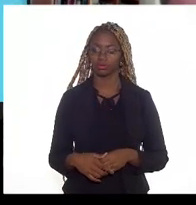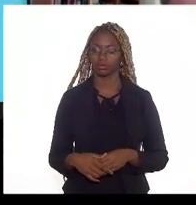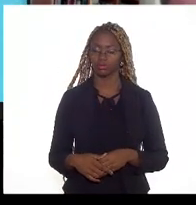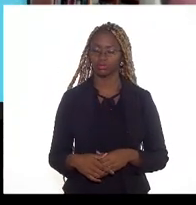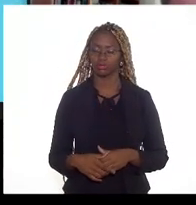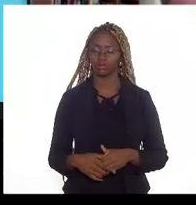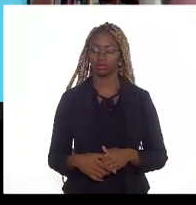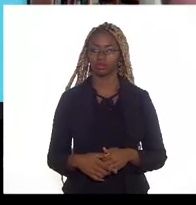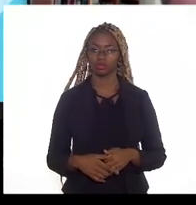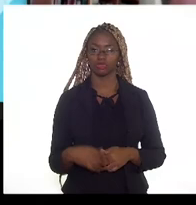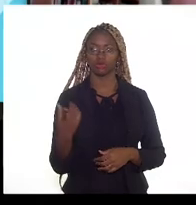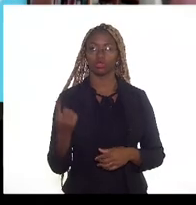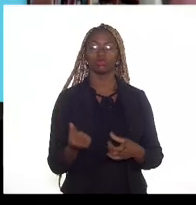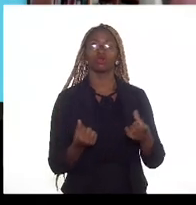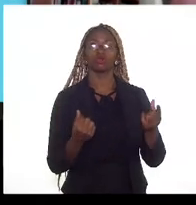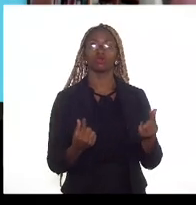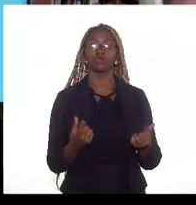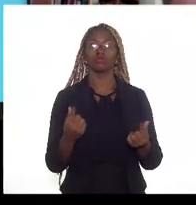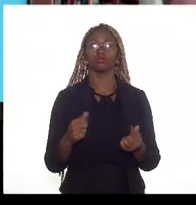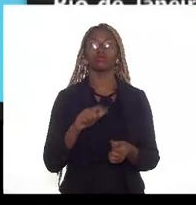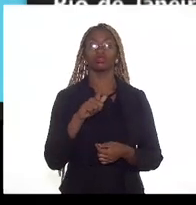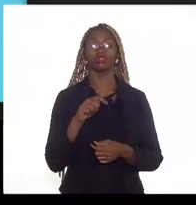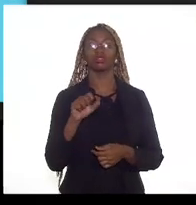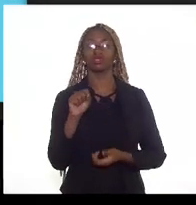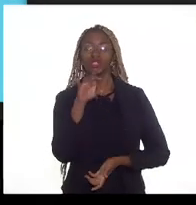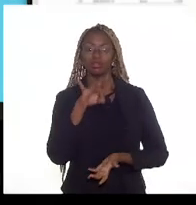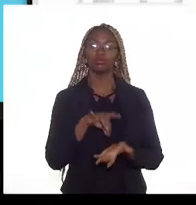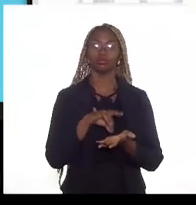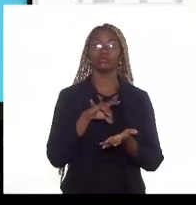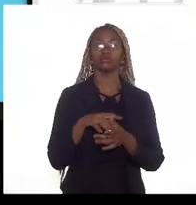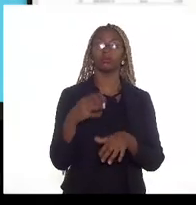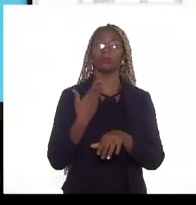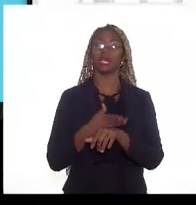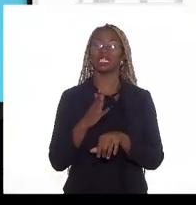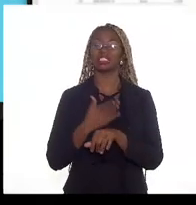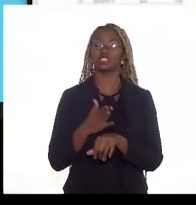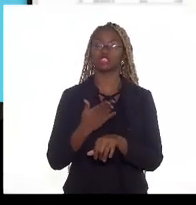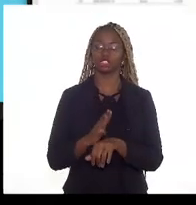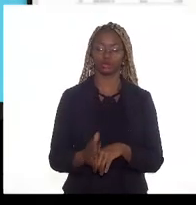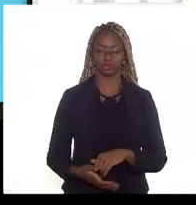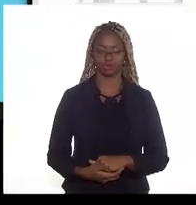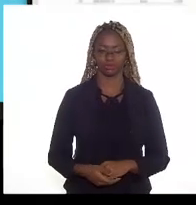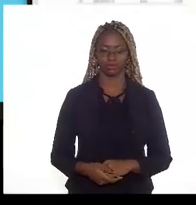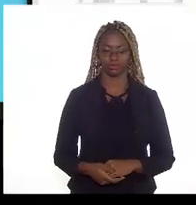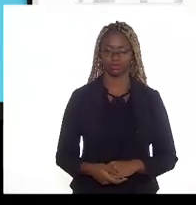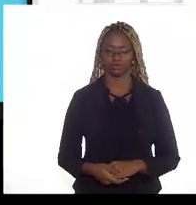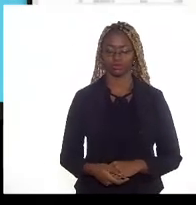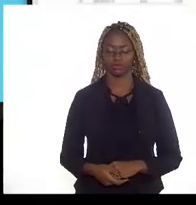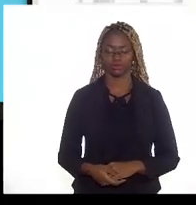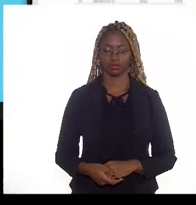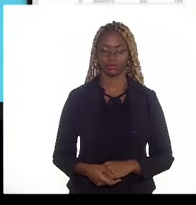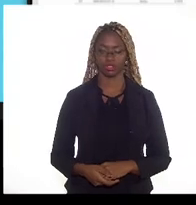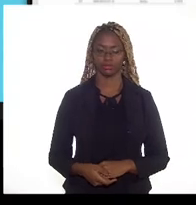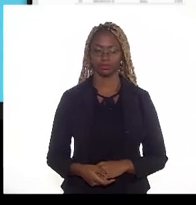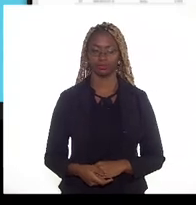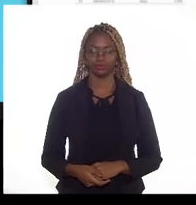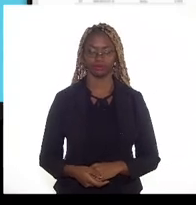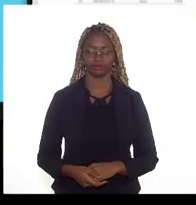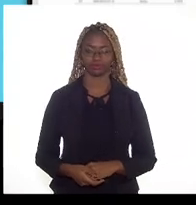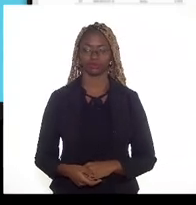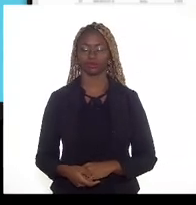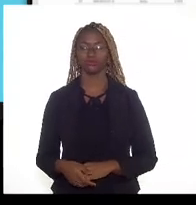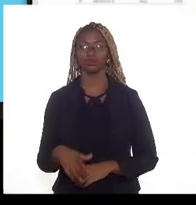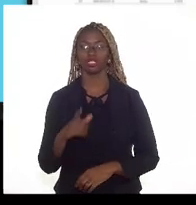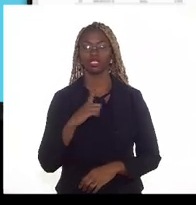preço do gás efetivamente praticado nós temos todo